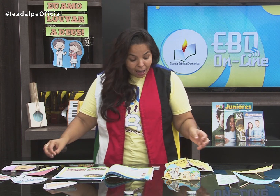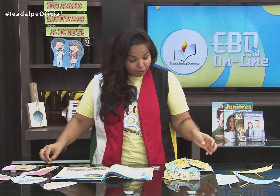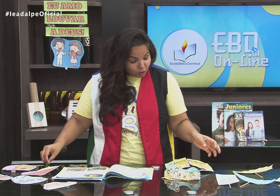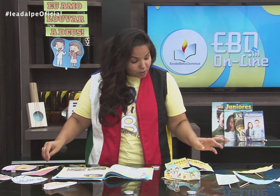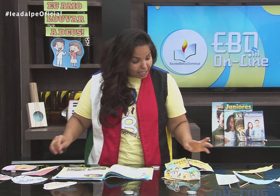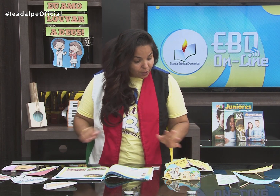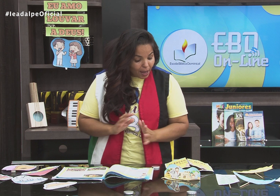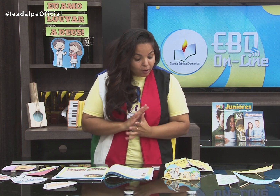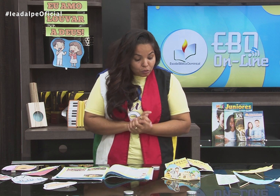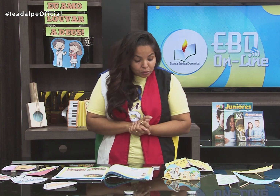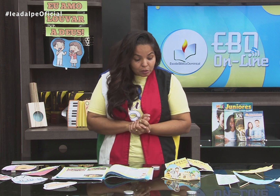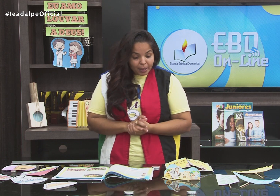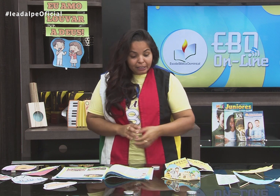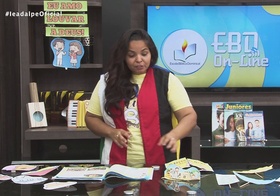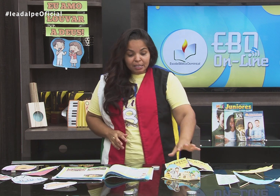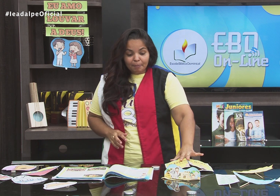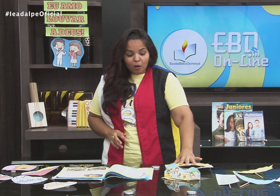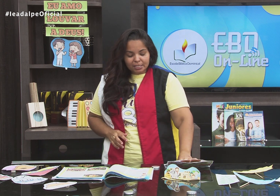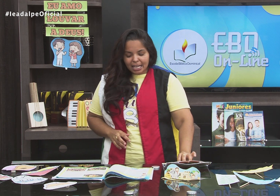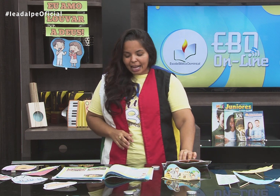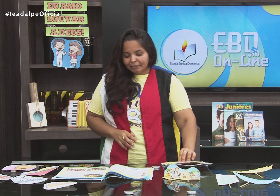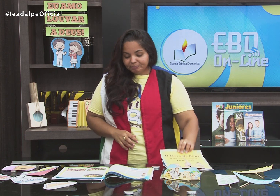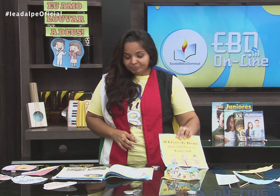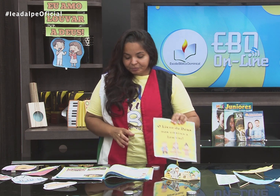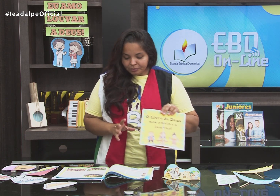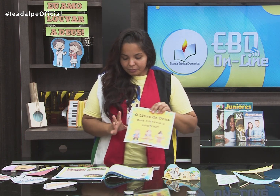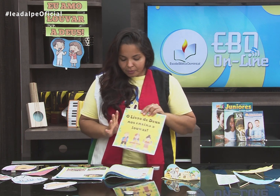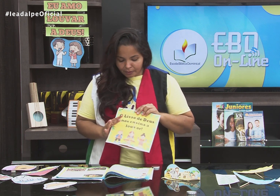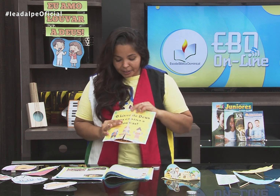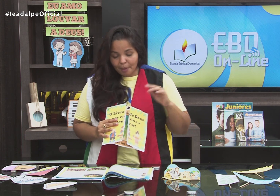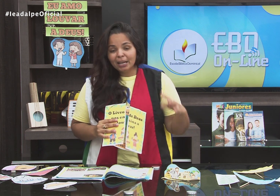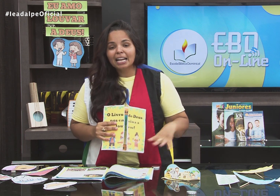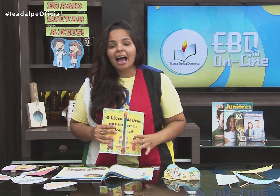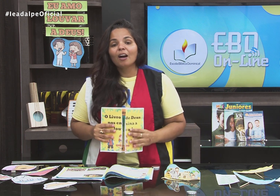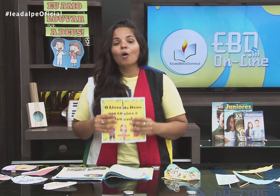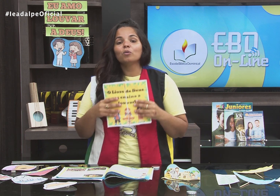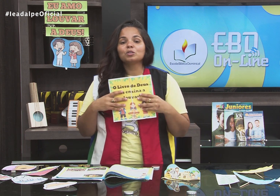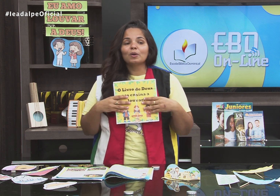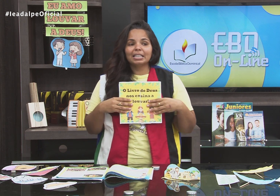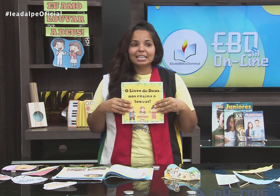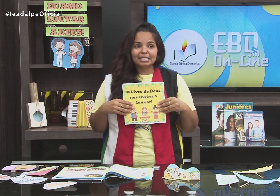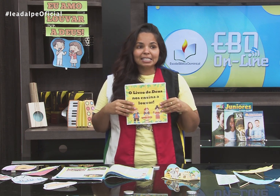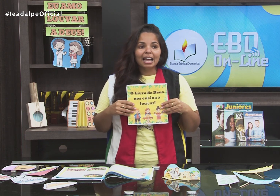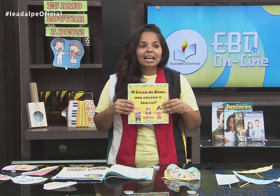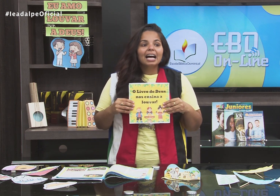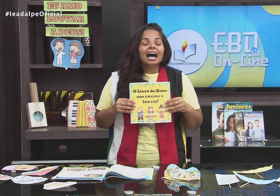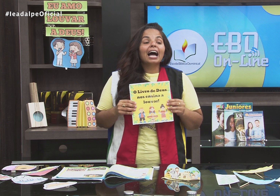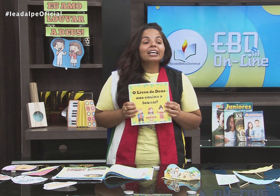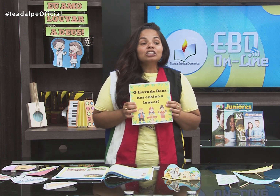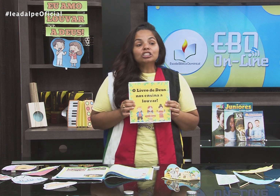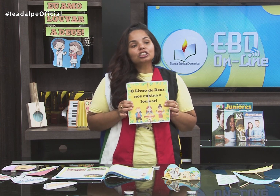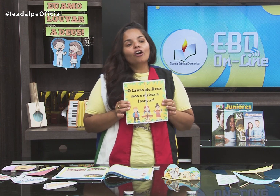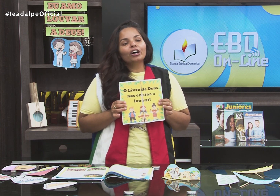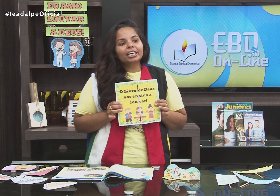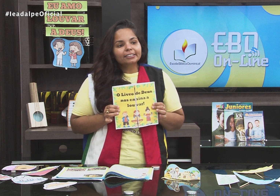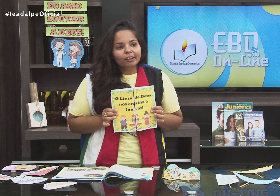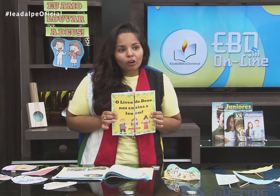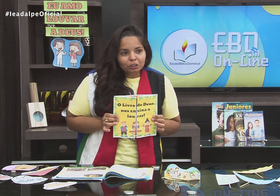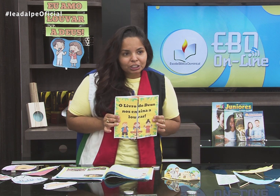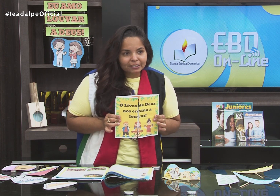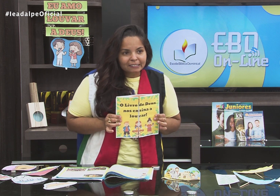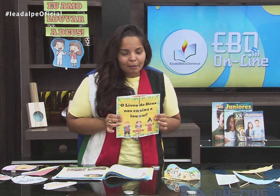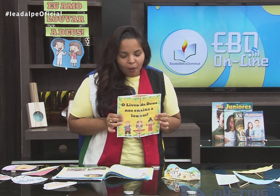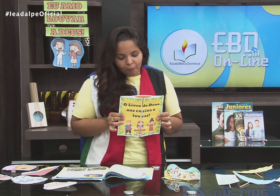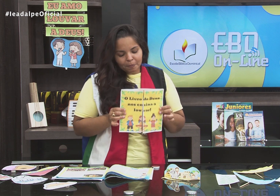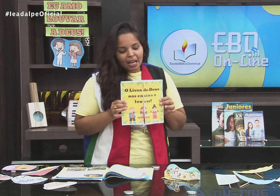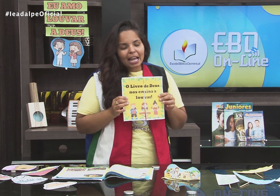você... Eu trouxe aqui um recurso para que você possa trabalhar com sua criança a história de